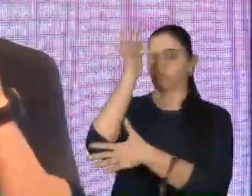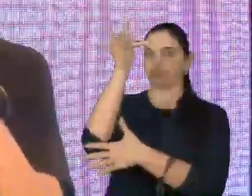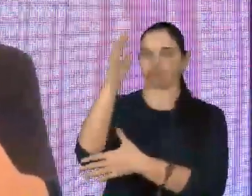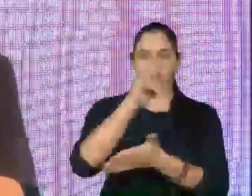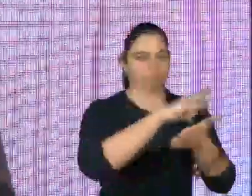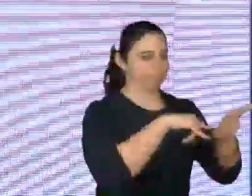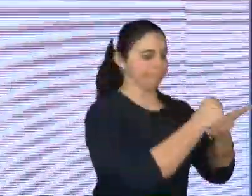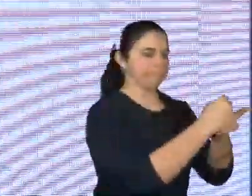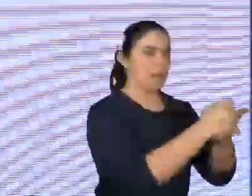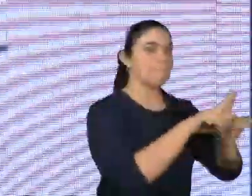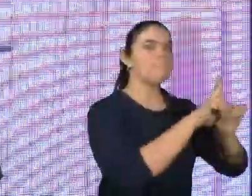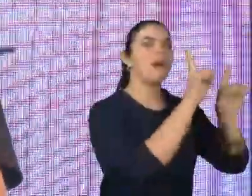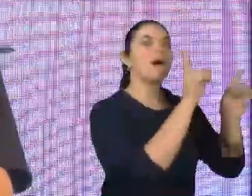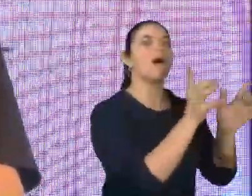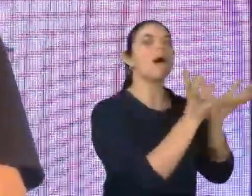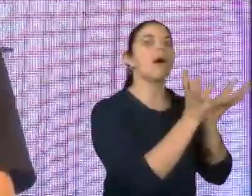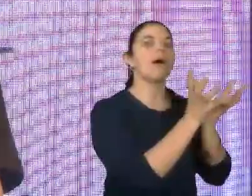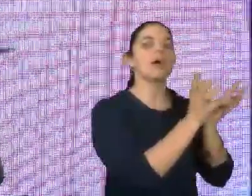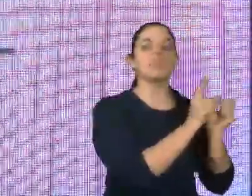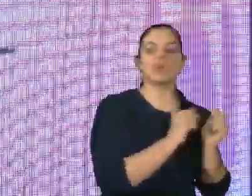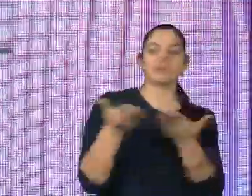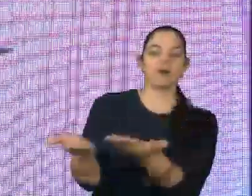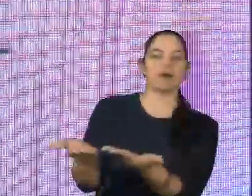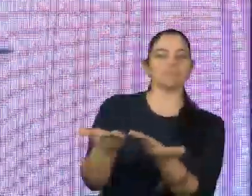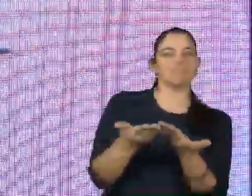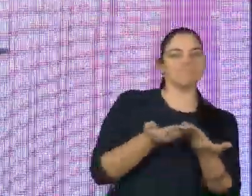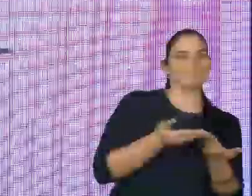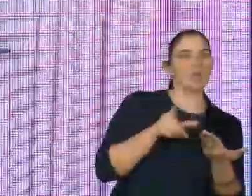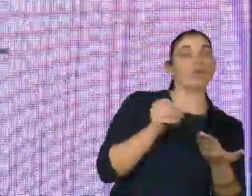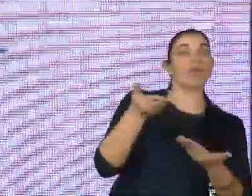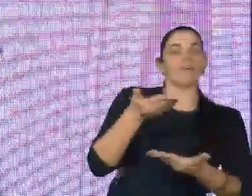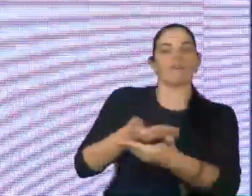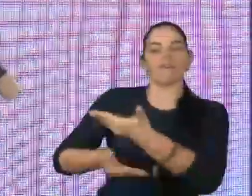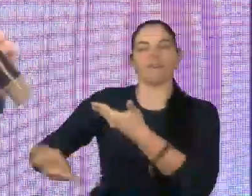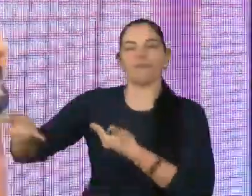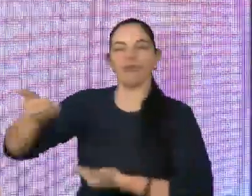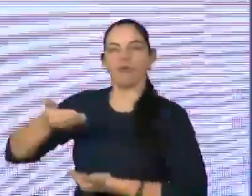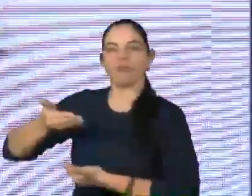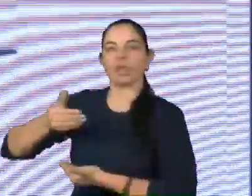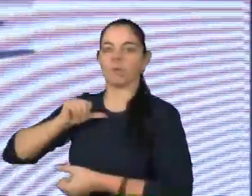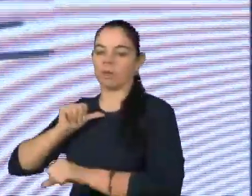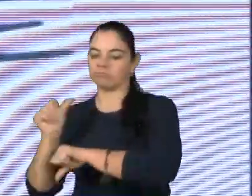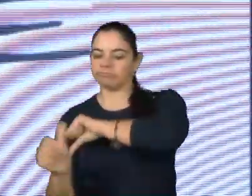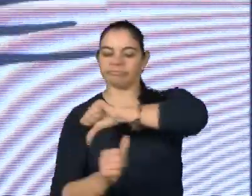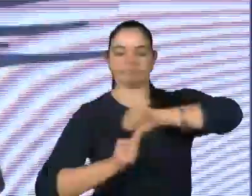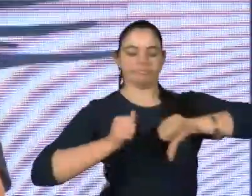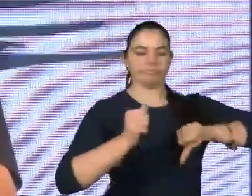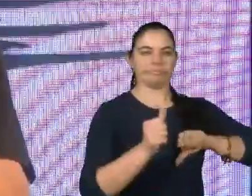mas da equipe que vai recebê-lo. O que envolve, muitas vezes, uma mudança de cultura